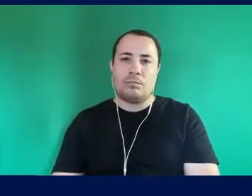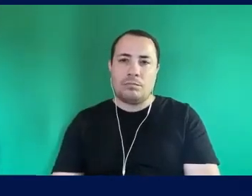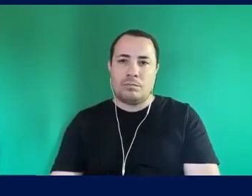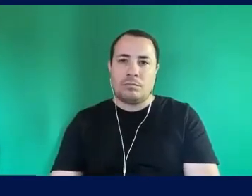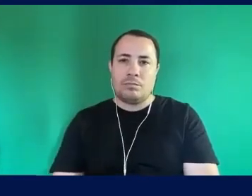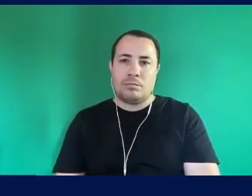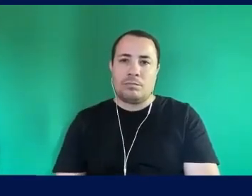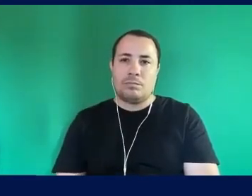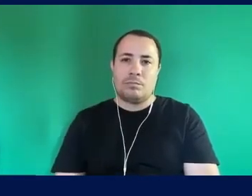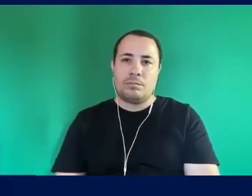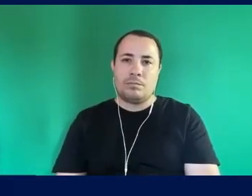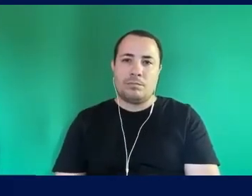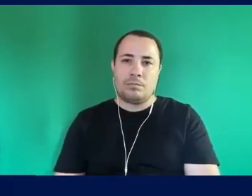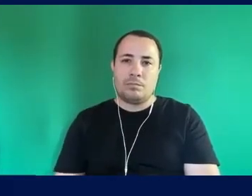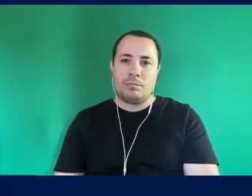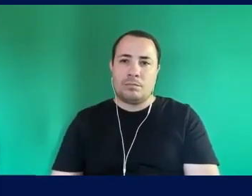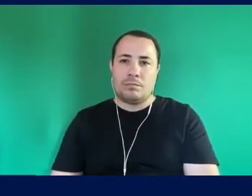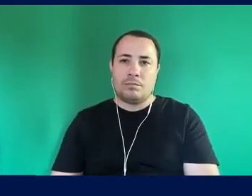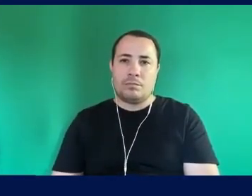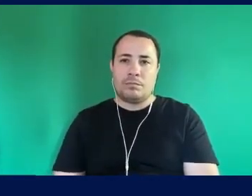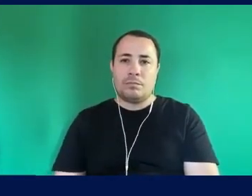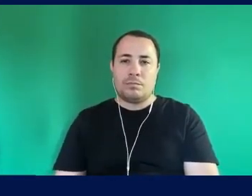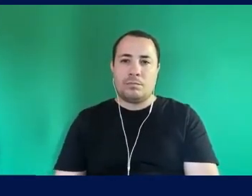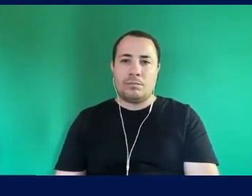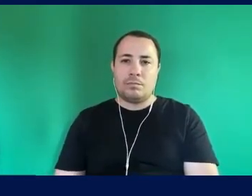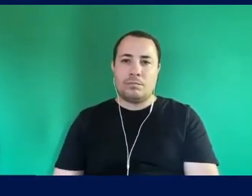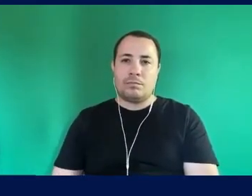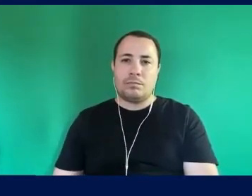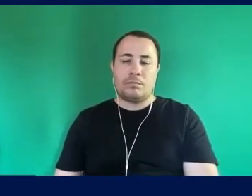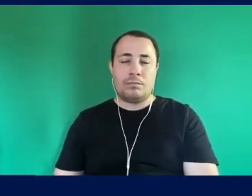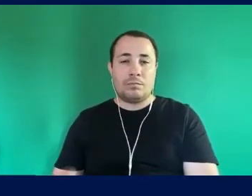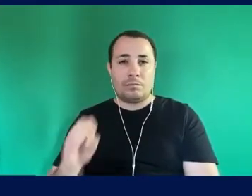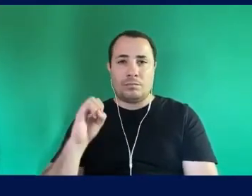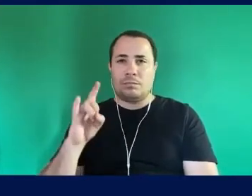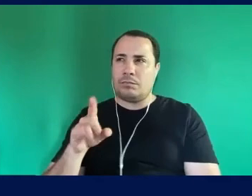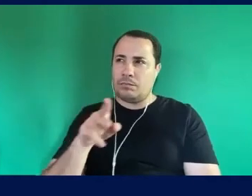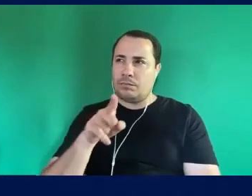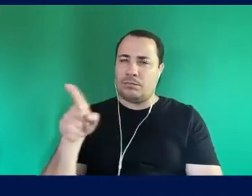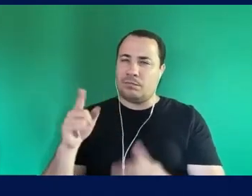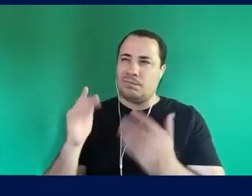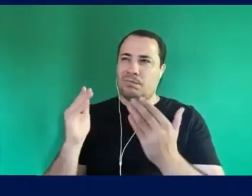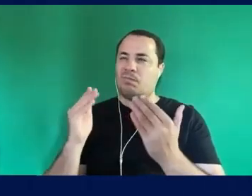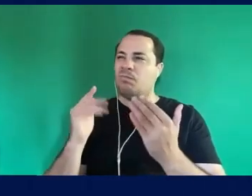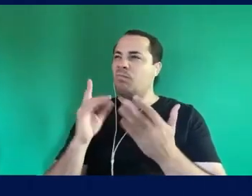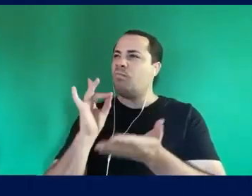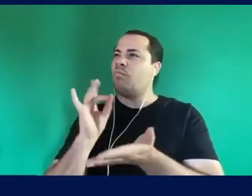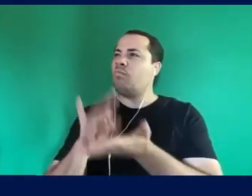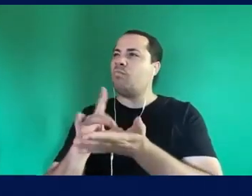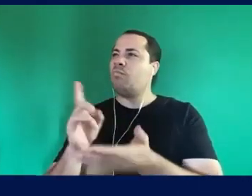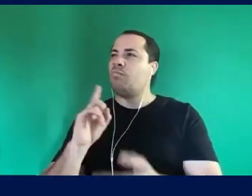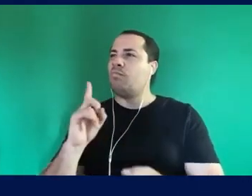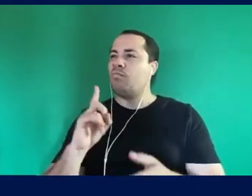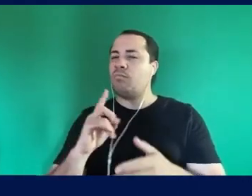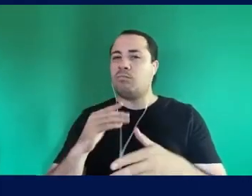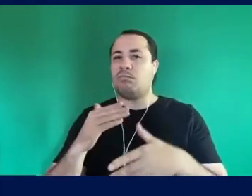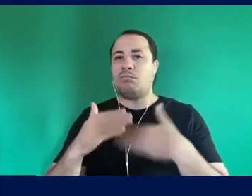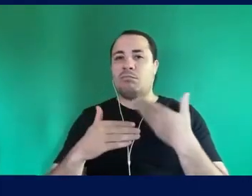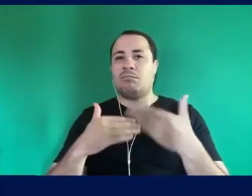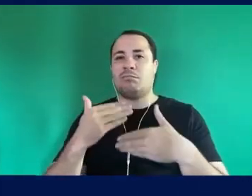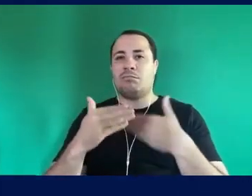partir do real Porque se eu não levar O real em consideração Há algo Que vai começar A se articular